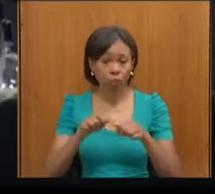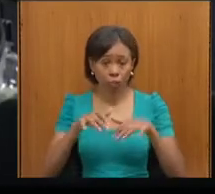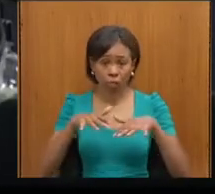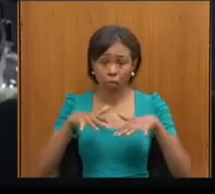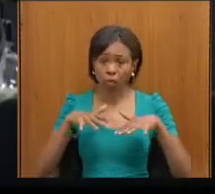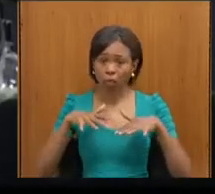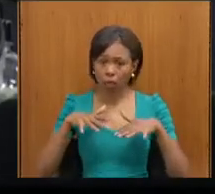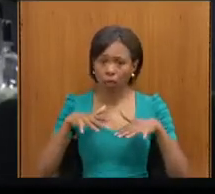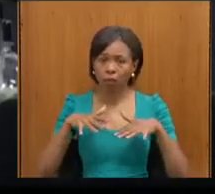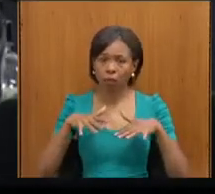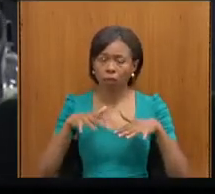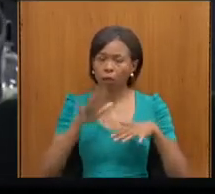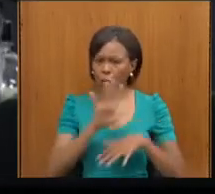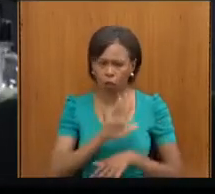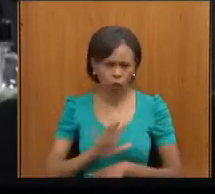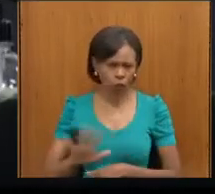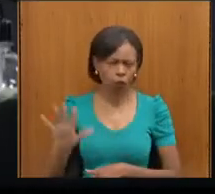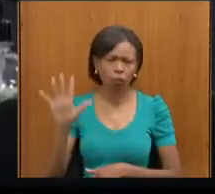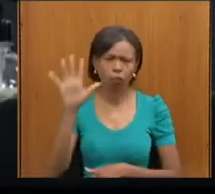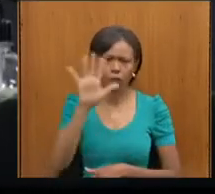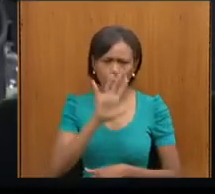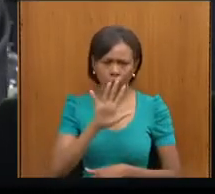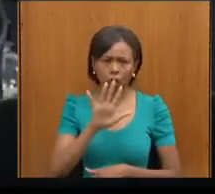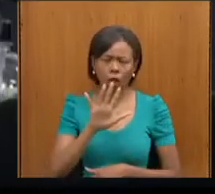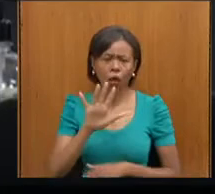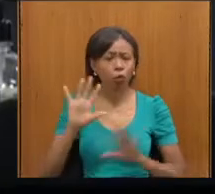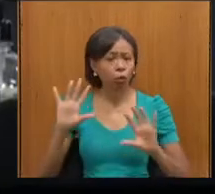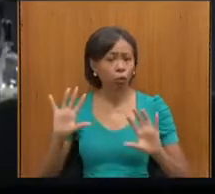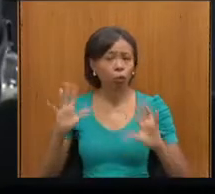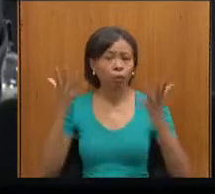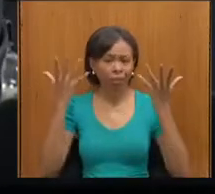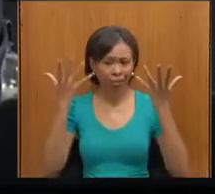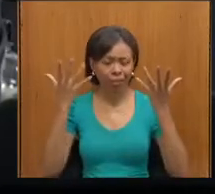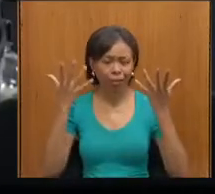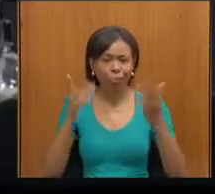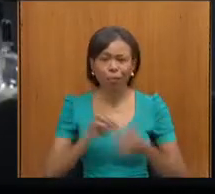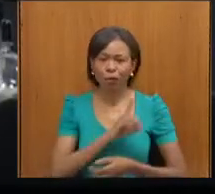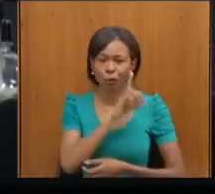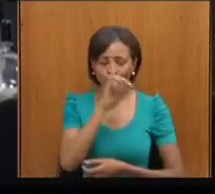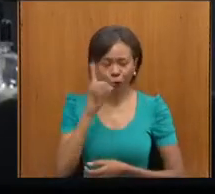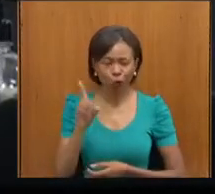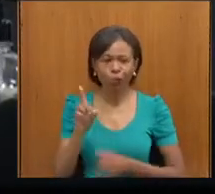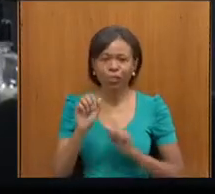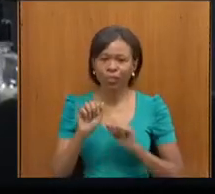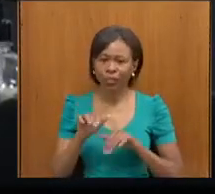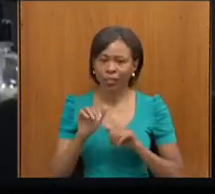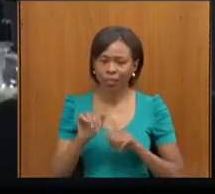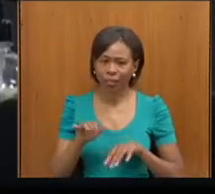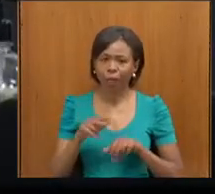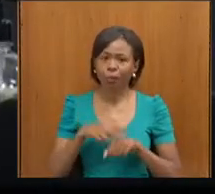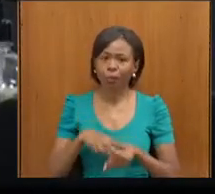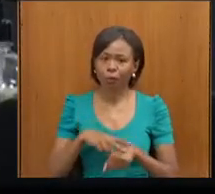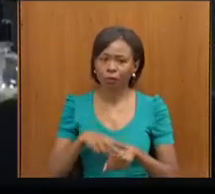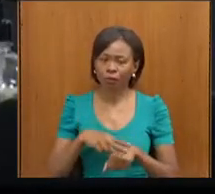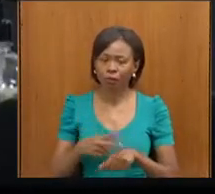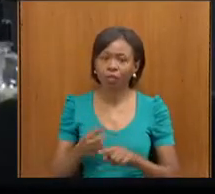abrangente, de comemoração mesmo da data em que desde 1982,